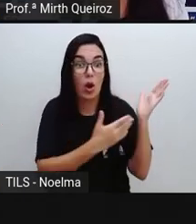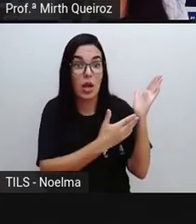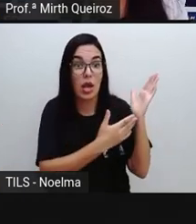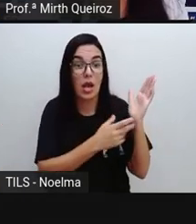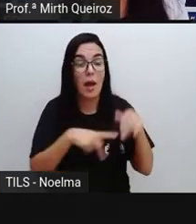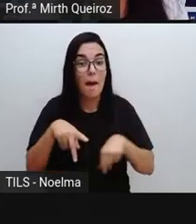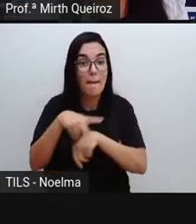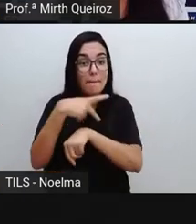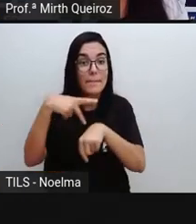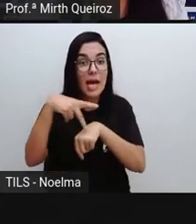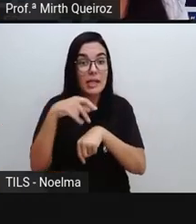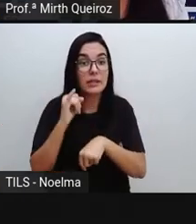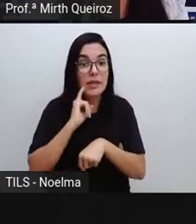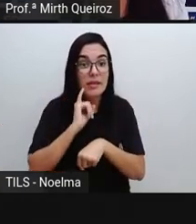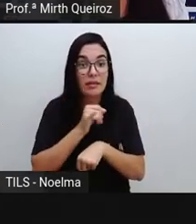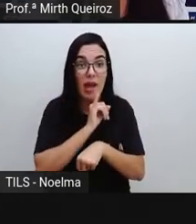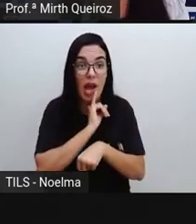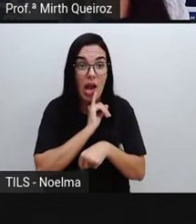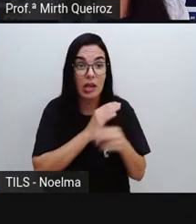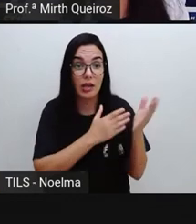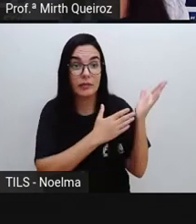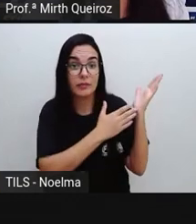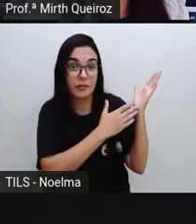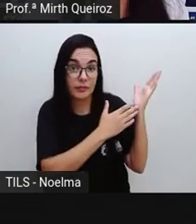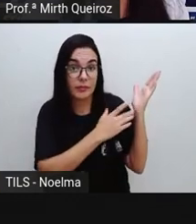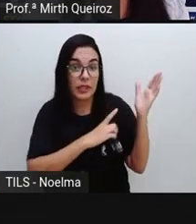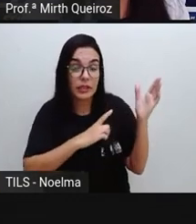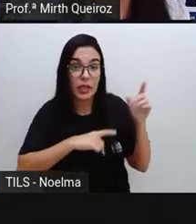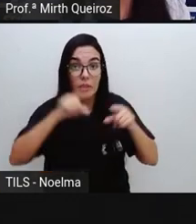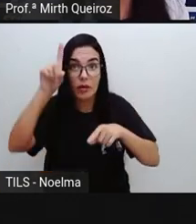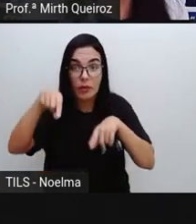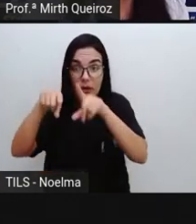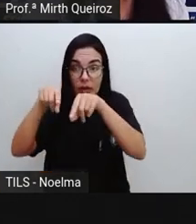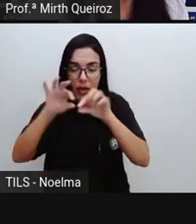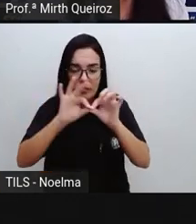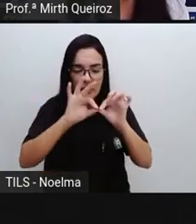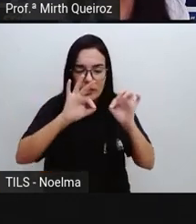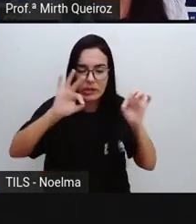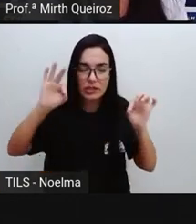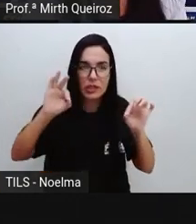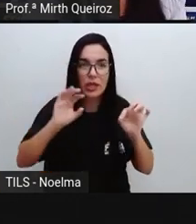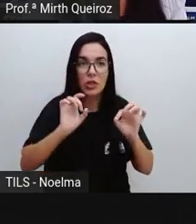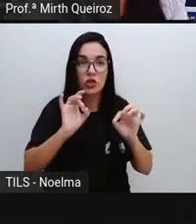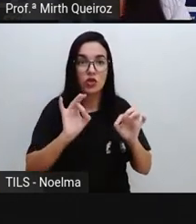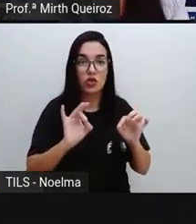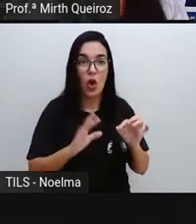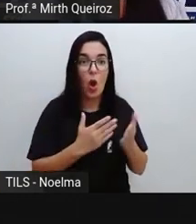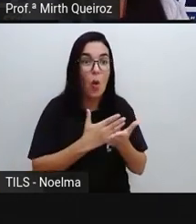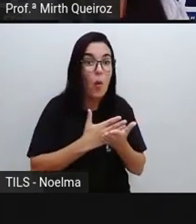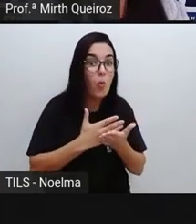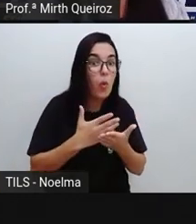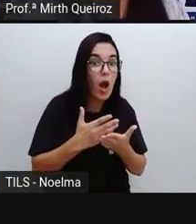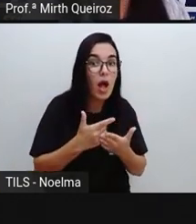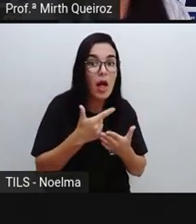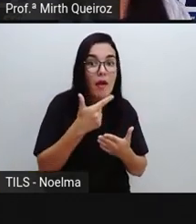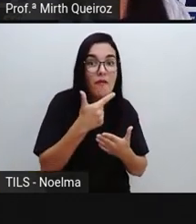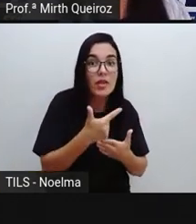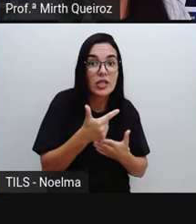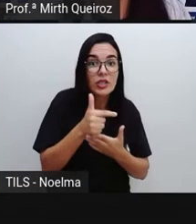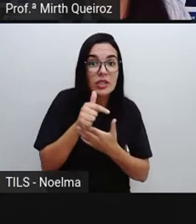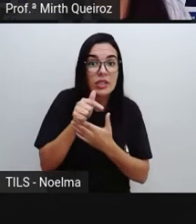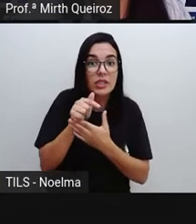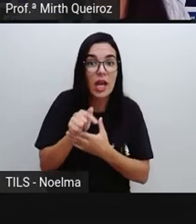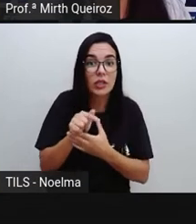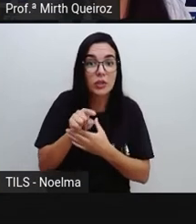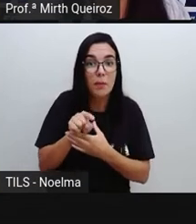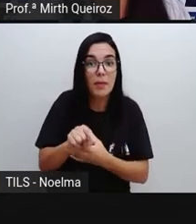gráfico que é um gráfico de linhas. A Itália, ela apresentou 27.980 no início